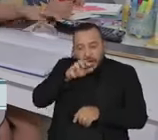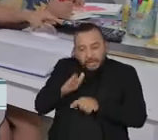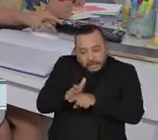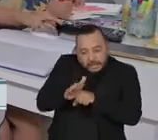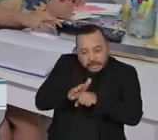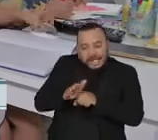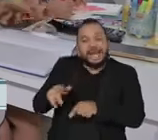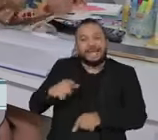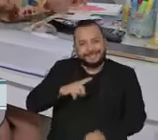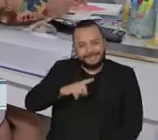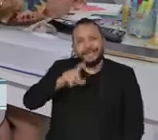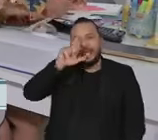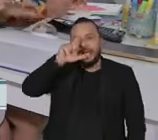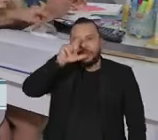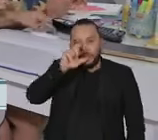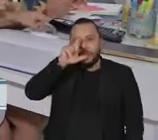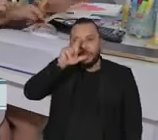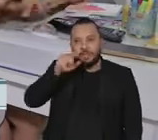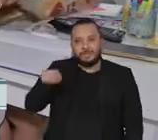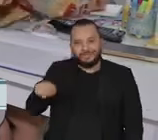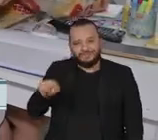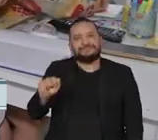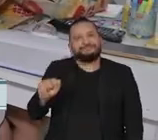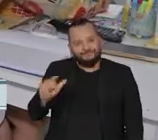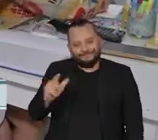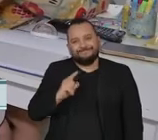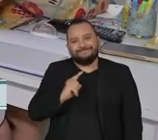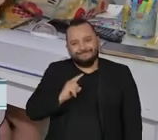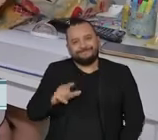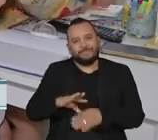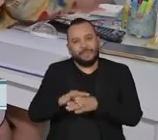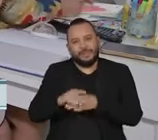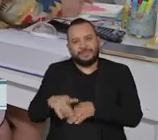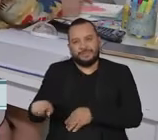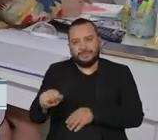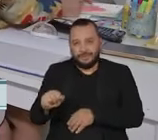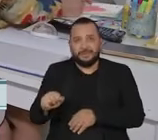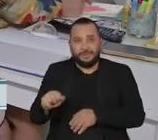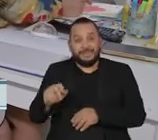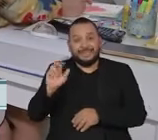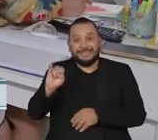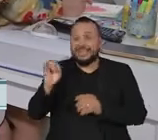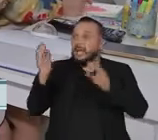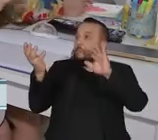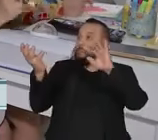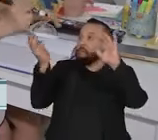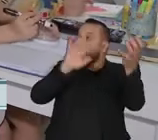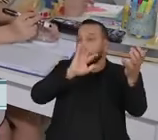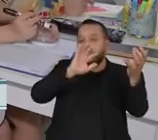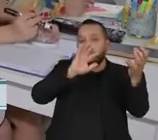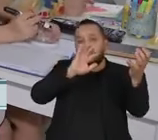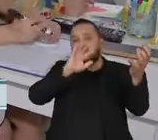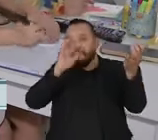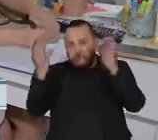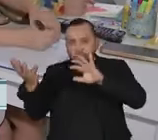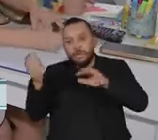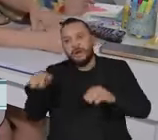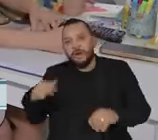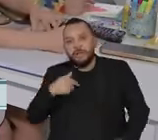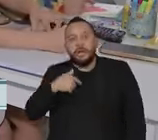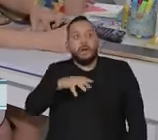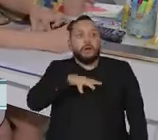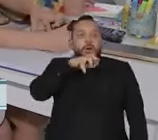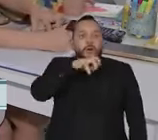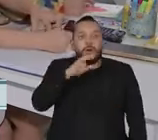têm um quadro por repetição de asma, normalmente quando vira a estação. Quando vira a estação, quando começa o tempo